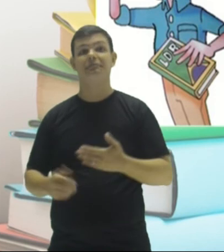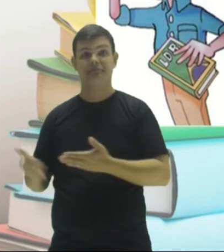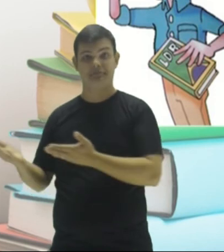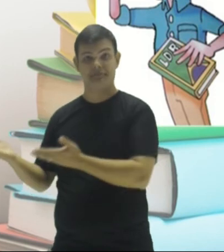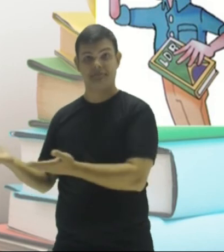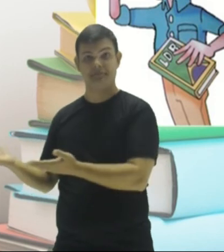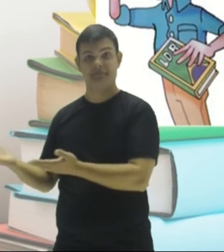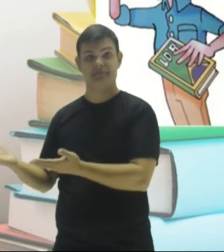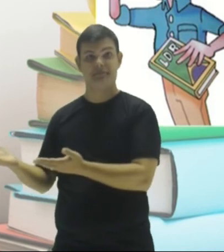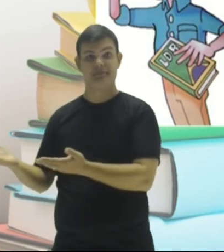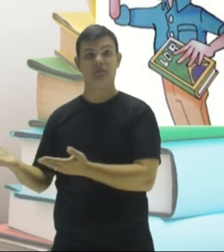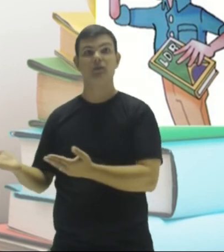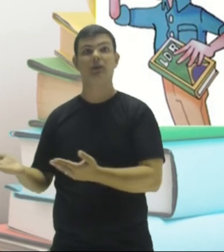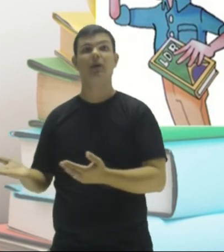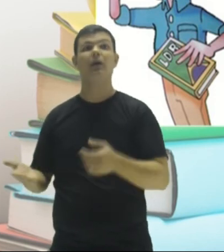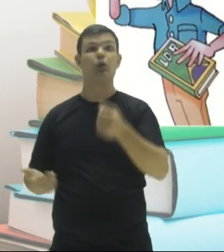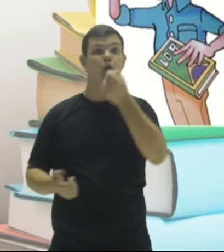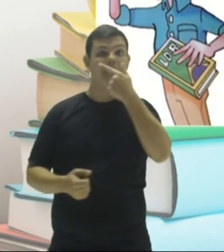Resposta.